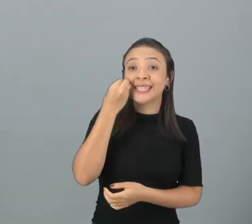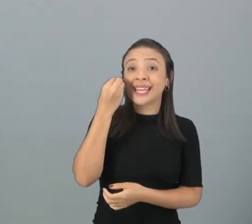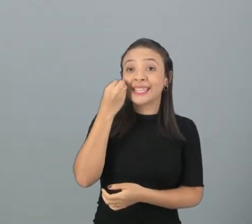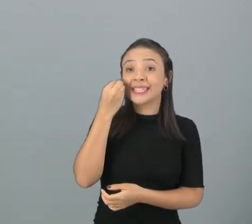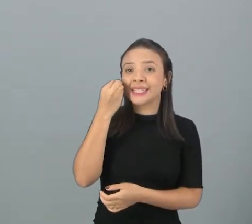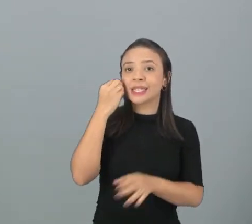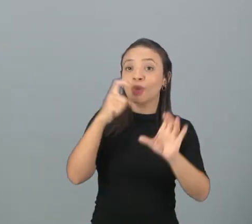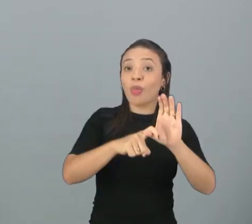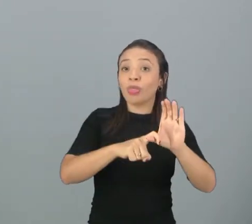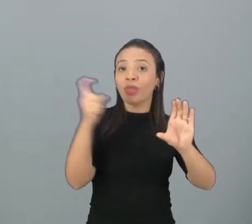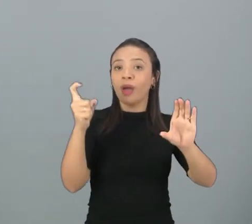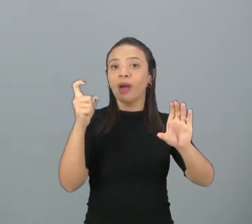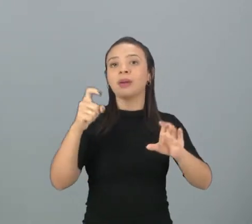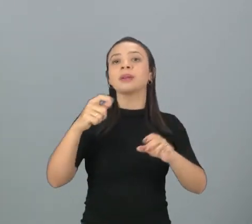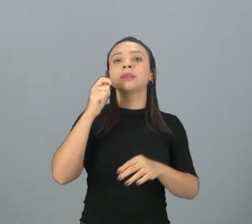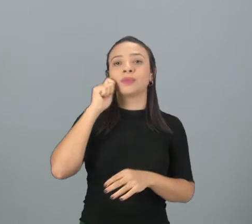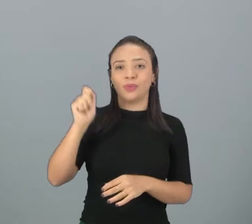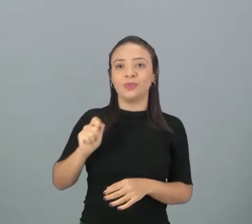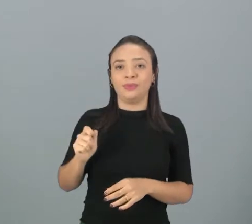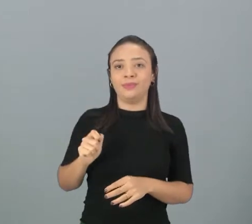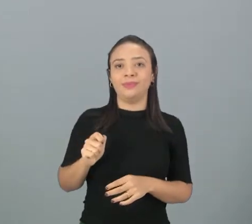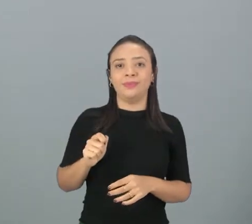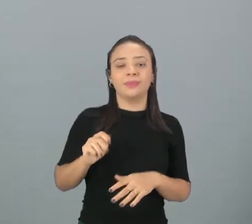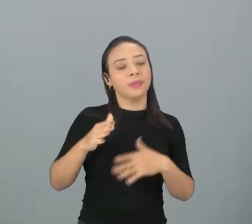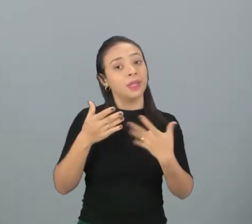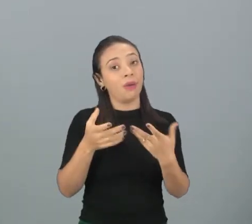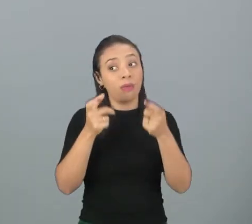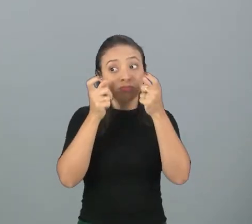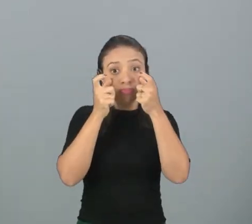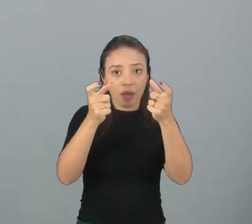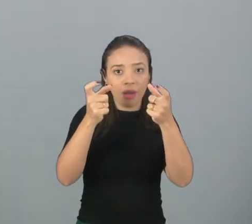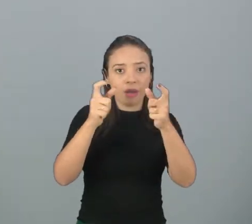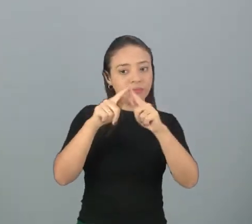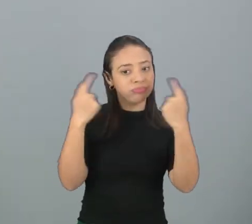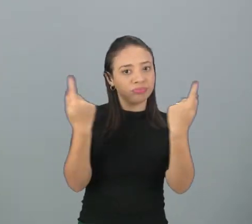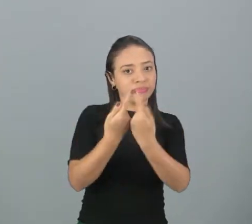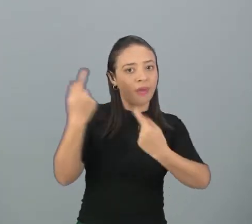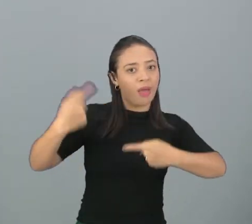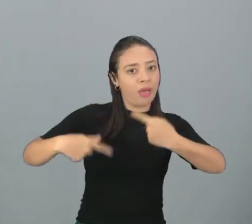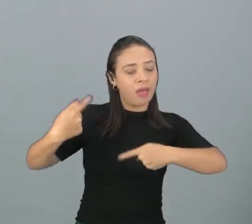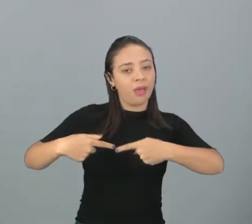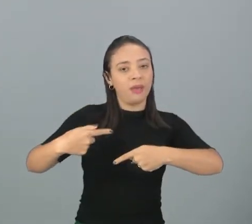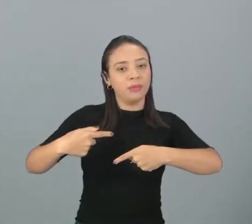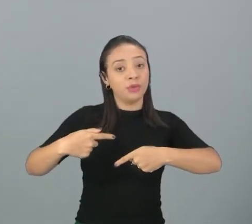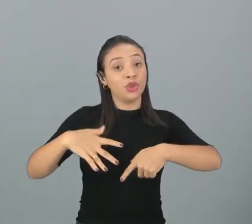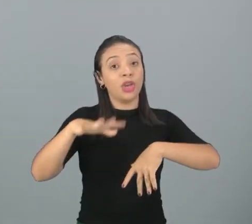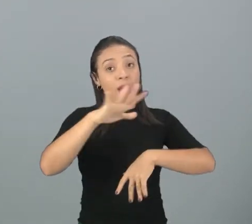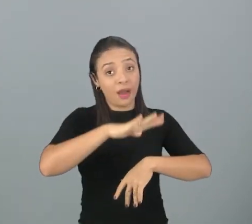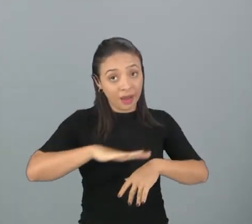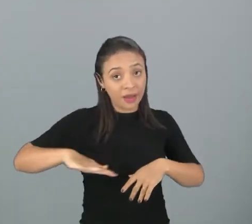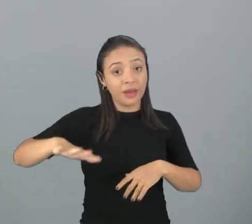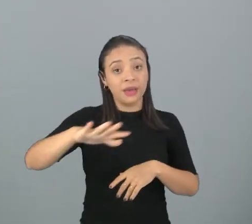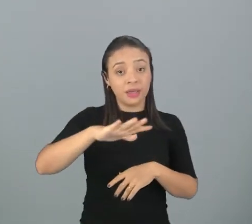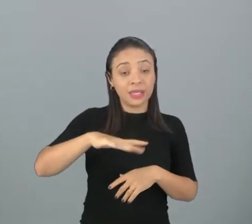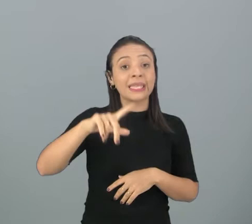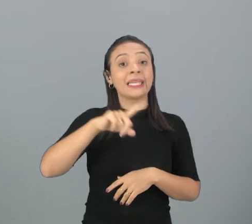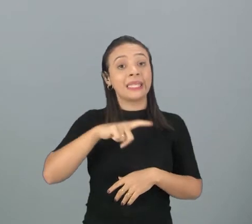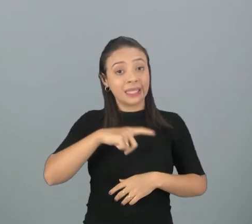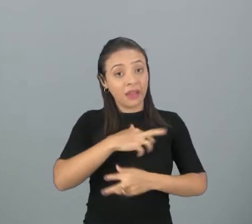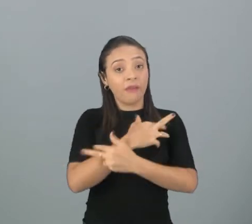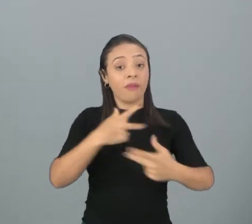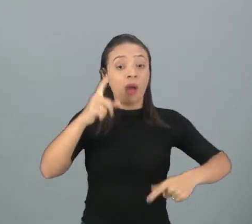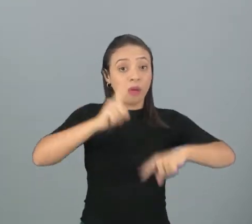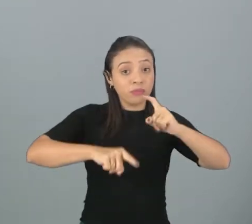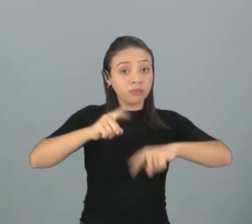tornem independentes também da Ucrânia. Então, isso é o interesse geopolítico. Seja por áreas que possuem recursos